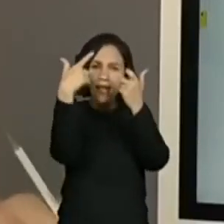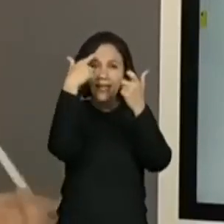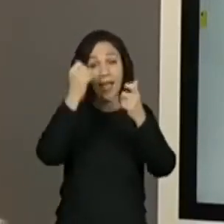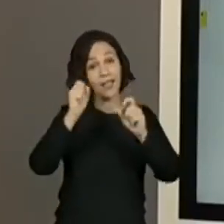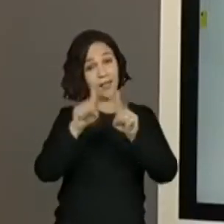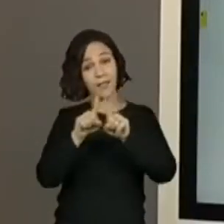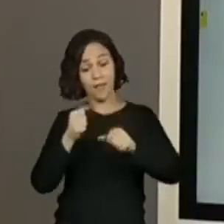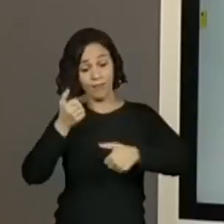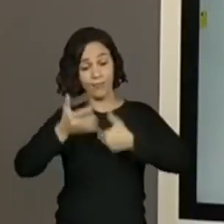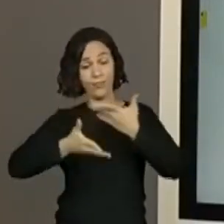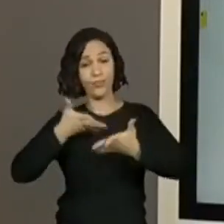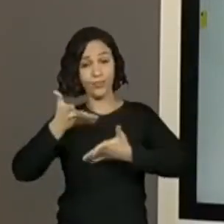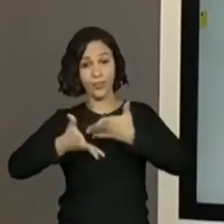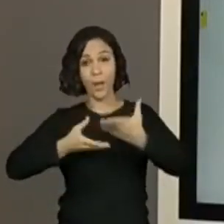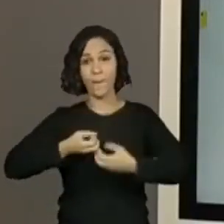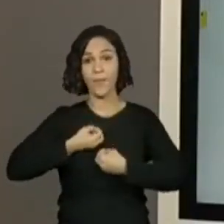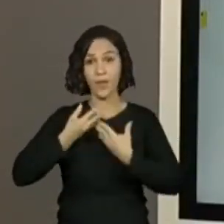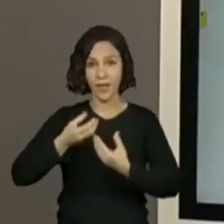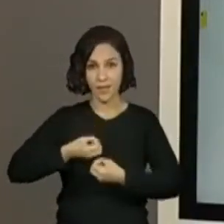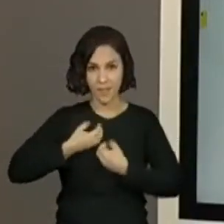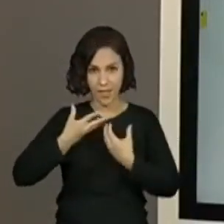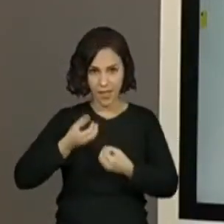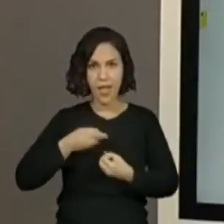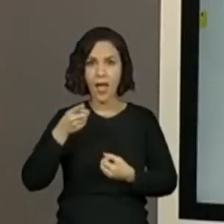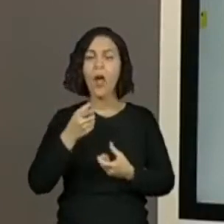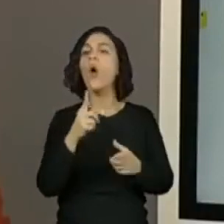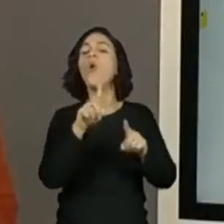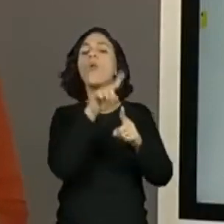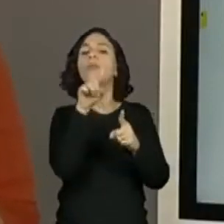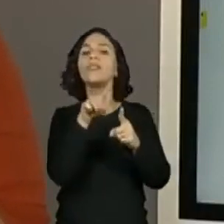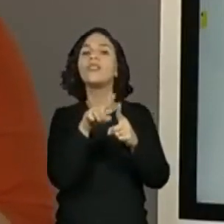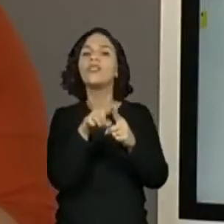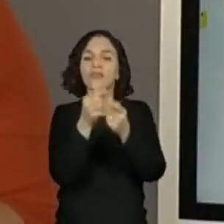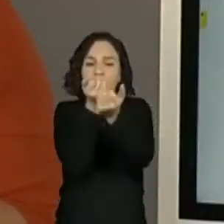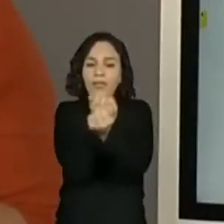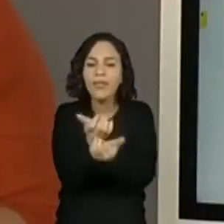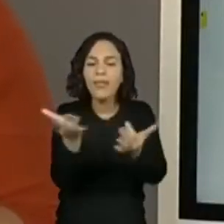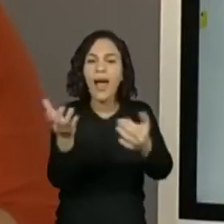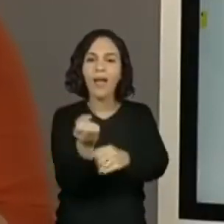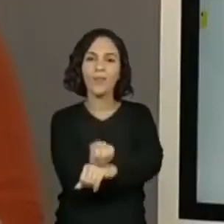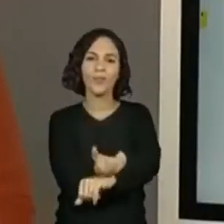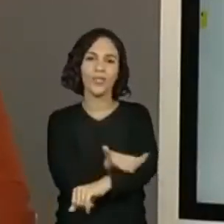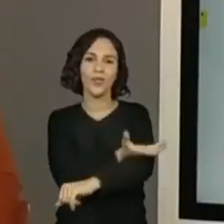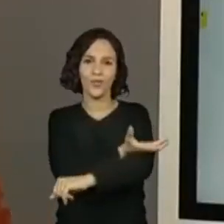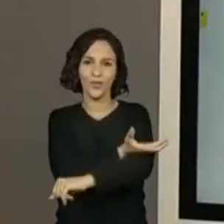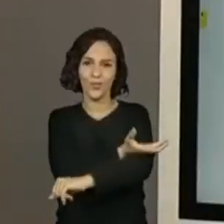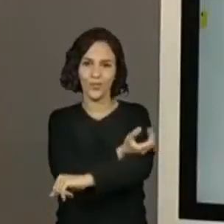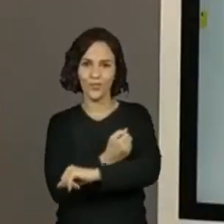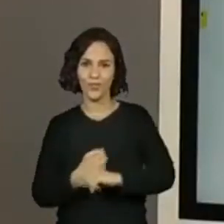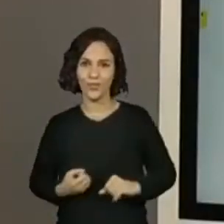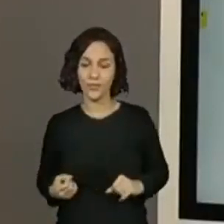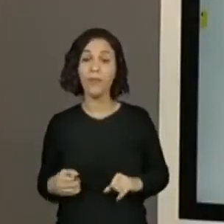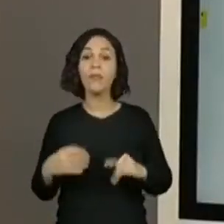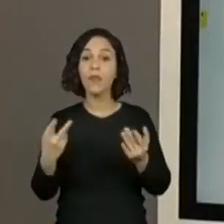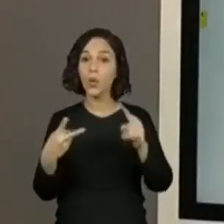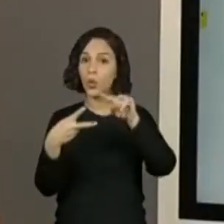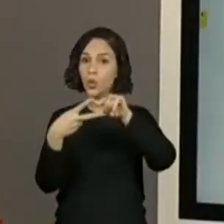divertir, nos emocionar, nos emocionar. Então, olha lá. São dois